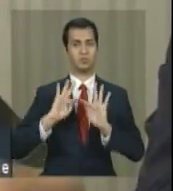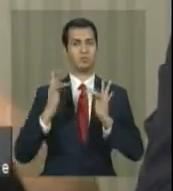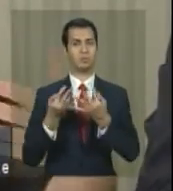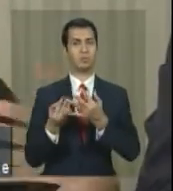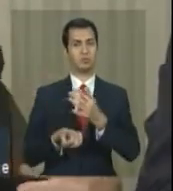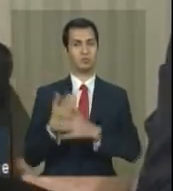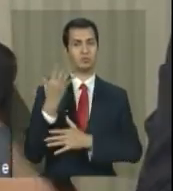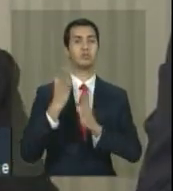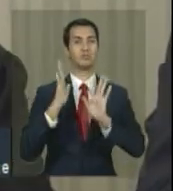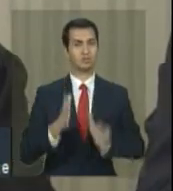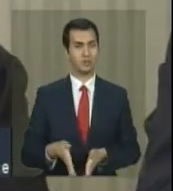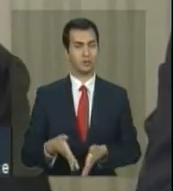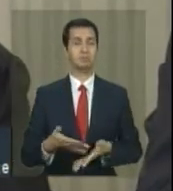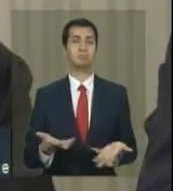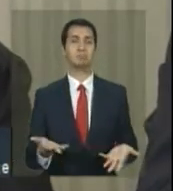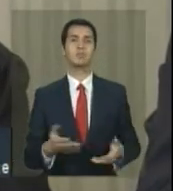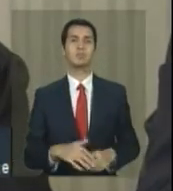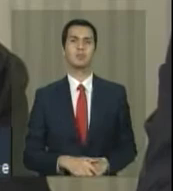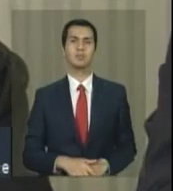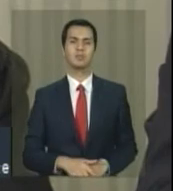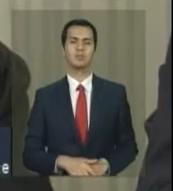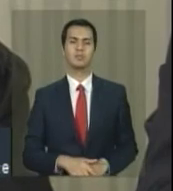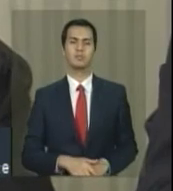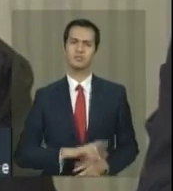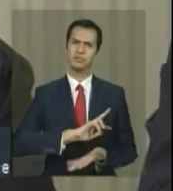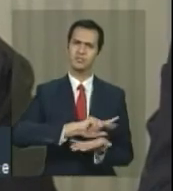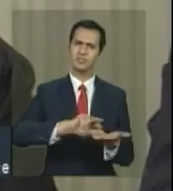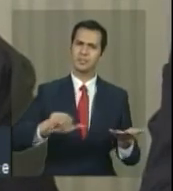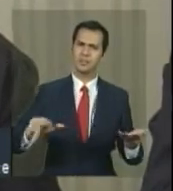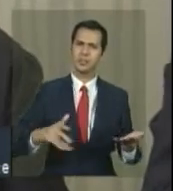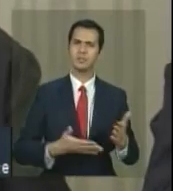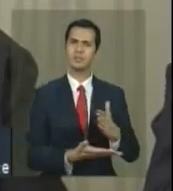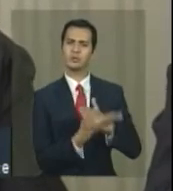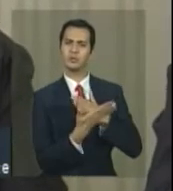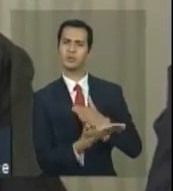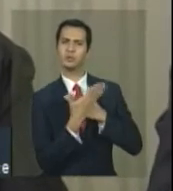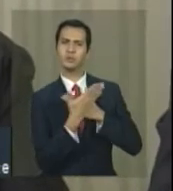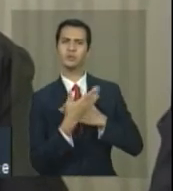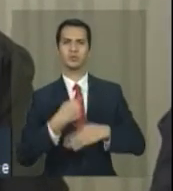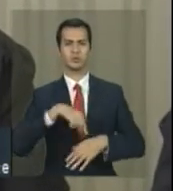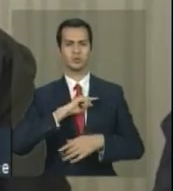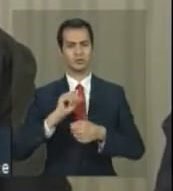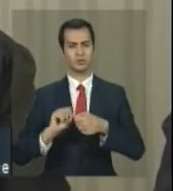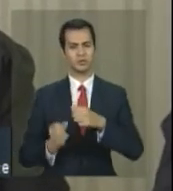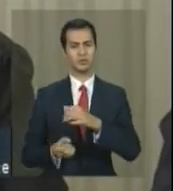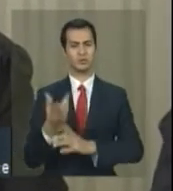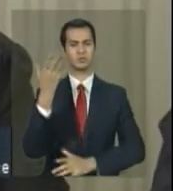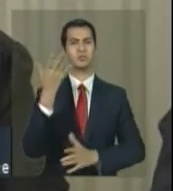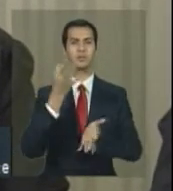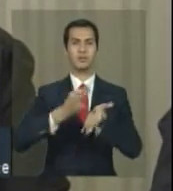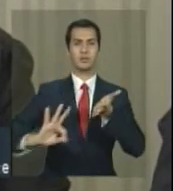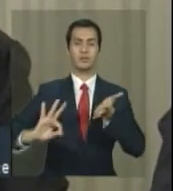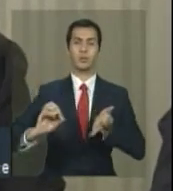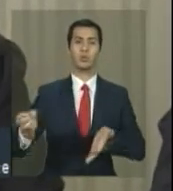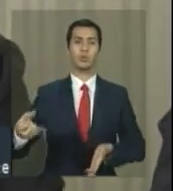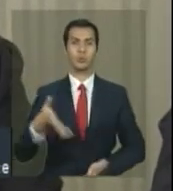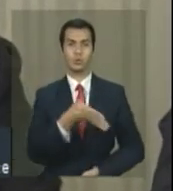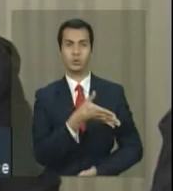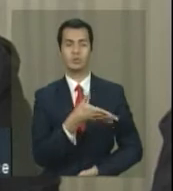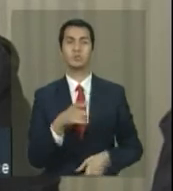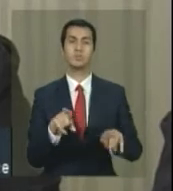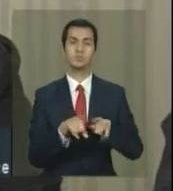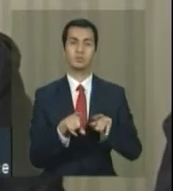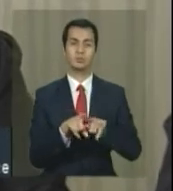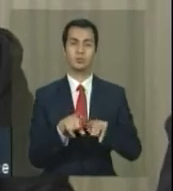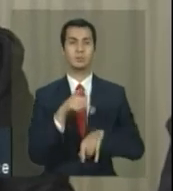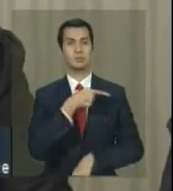fazia um tempo. Eu acho que vários fatores nos ajudaram a criar esse ambiente, a implementação de um cadastro novo, o chamamento da